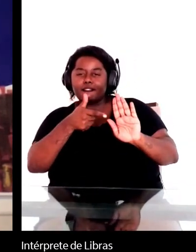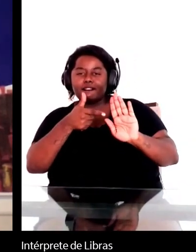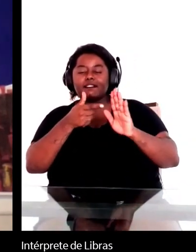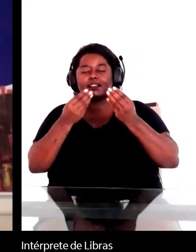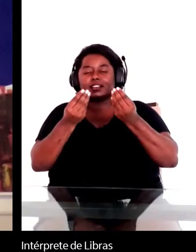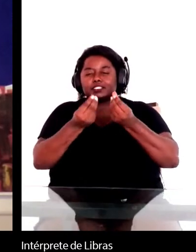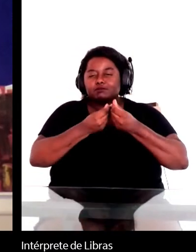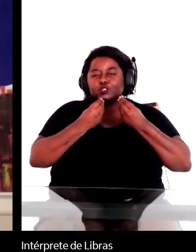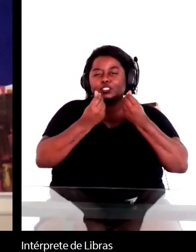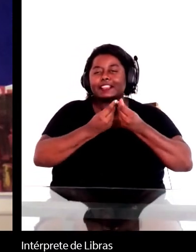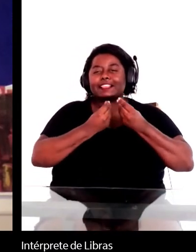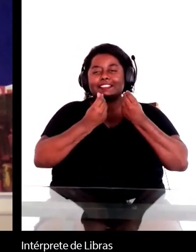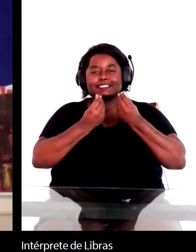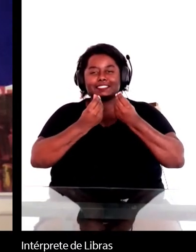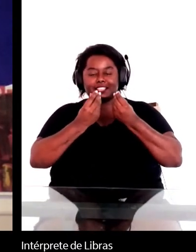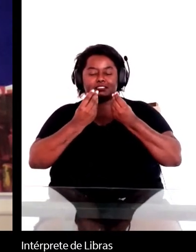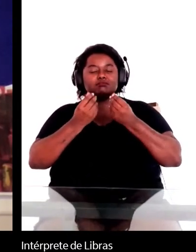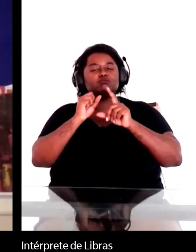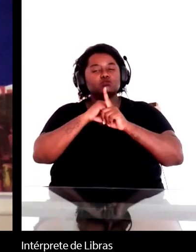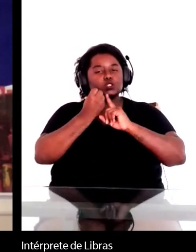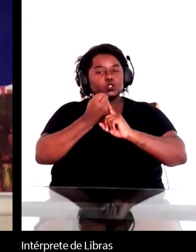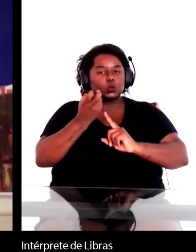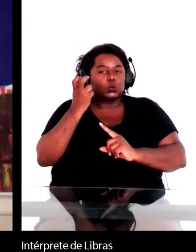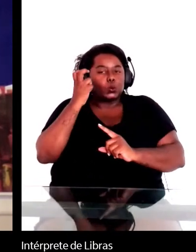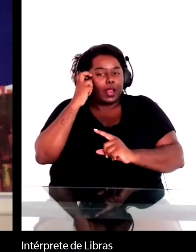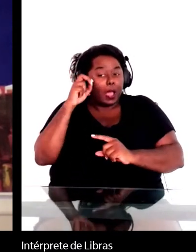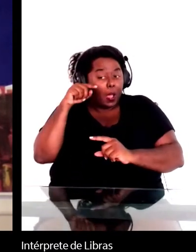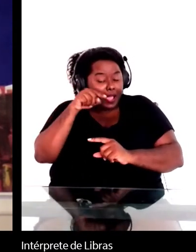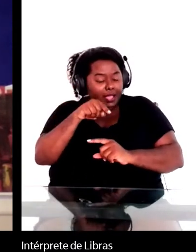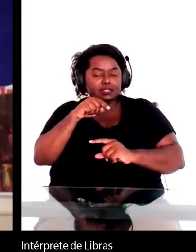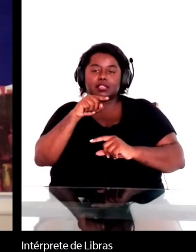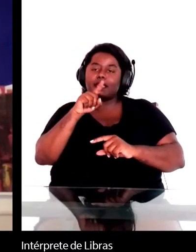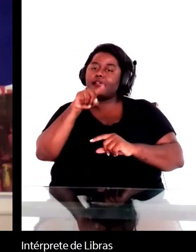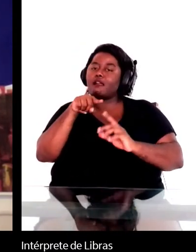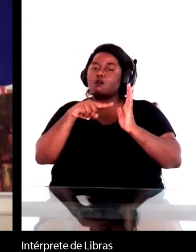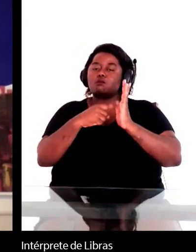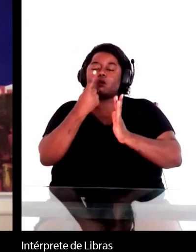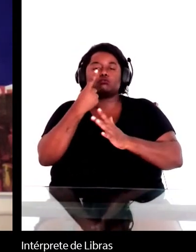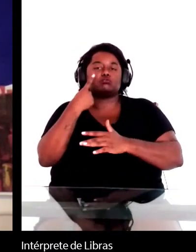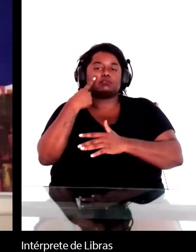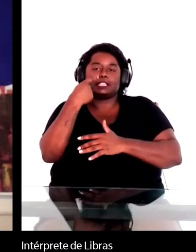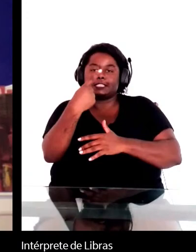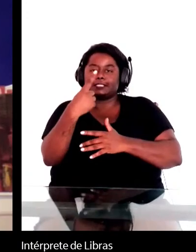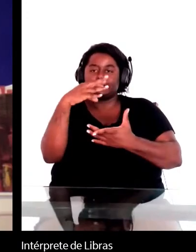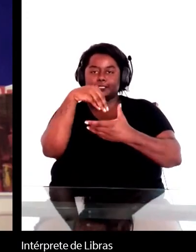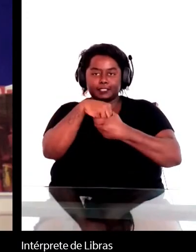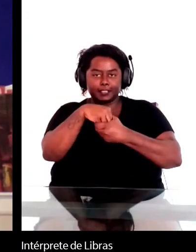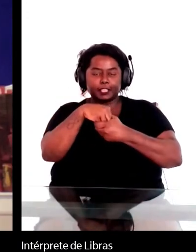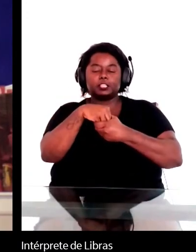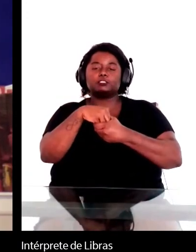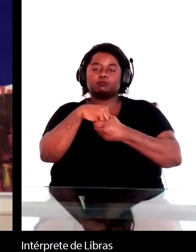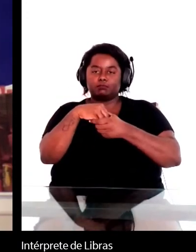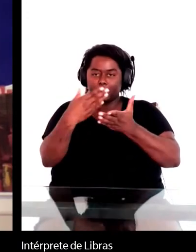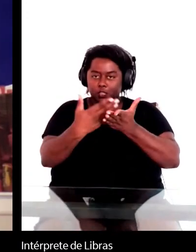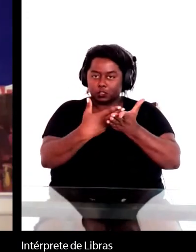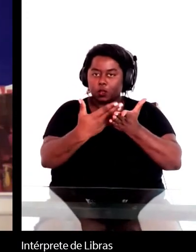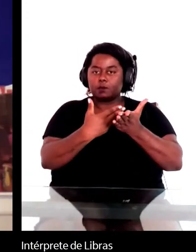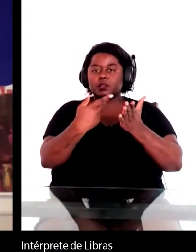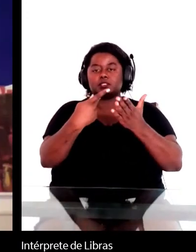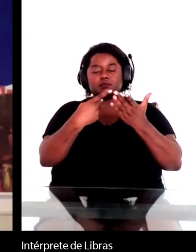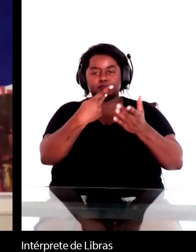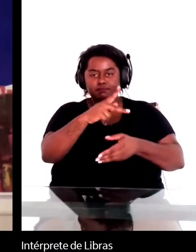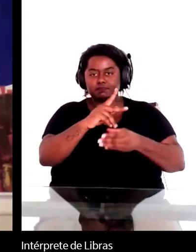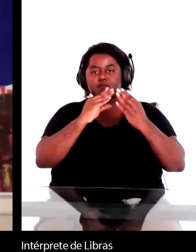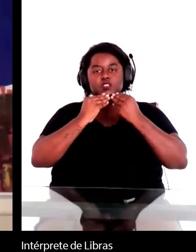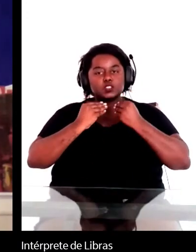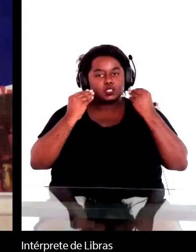é um dos elementos mais interessantes na leitura de Machado de Assis, precisa evidentemente de algum